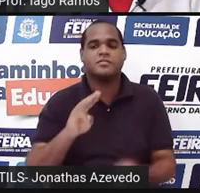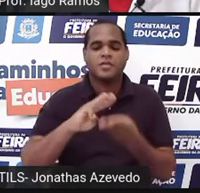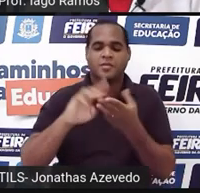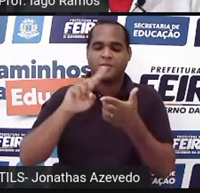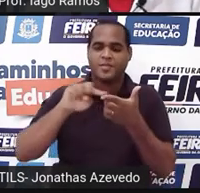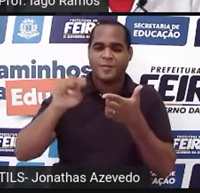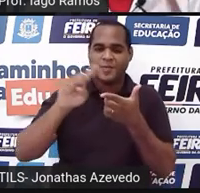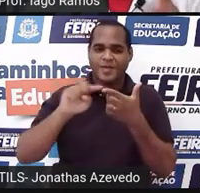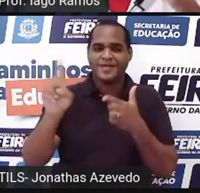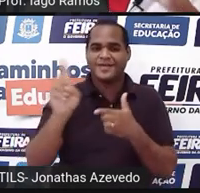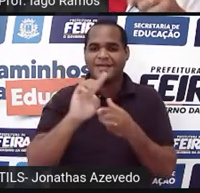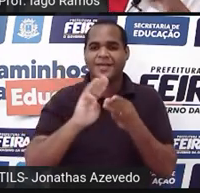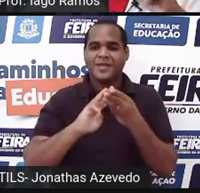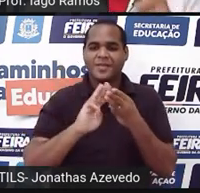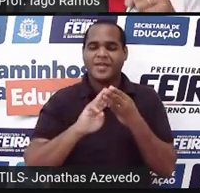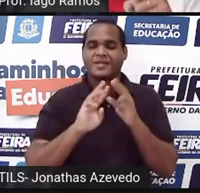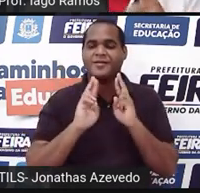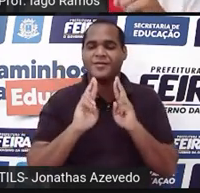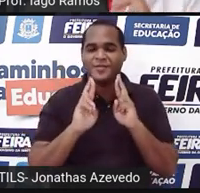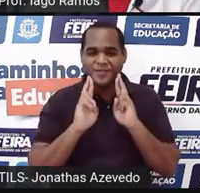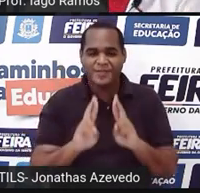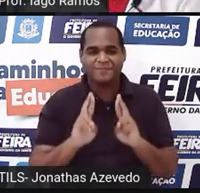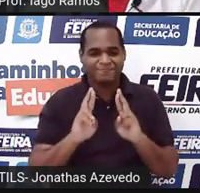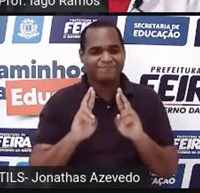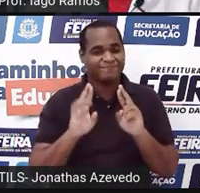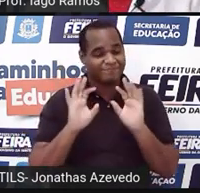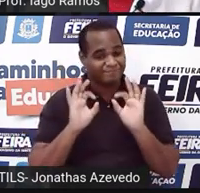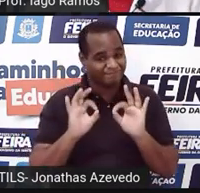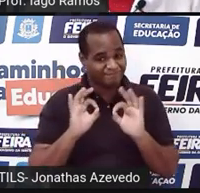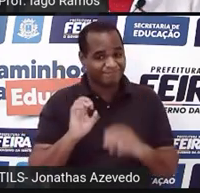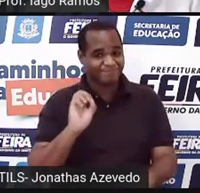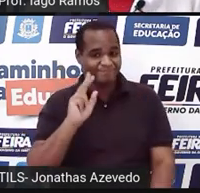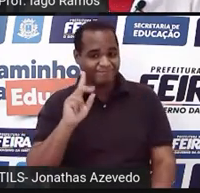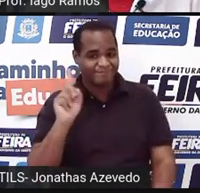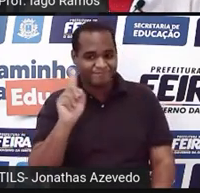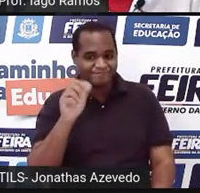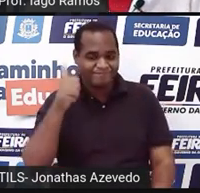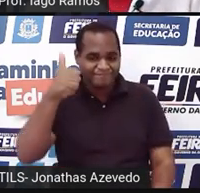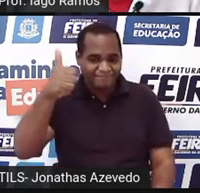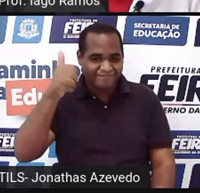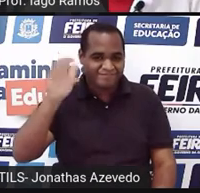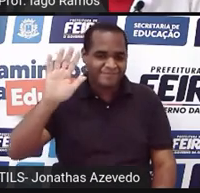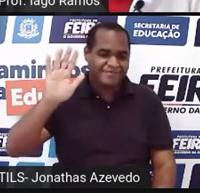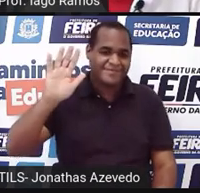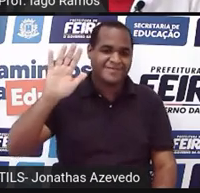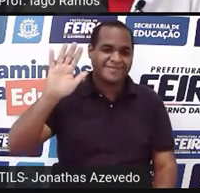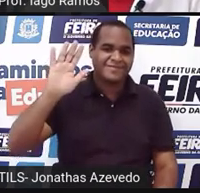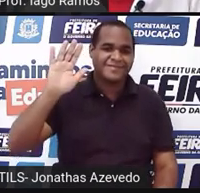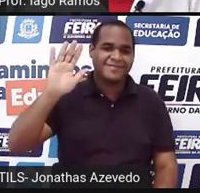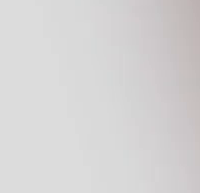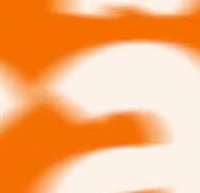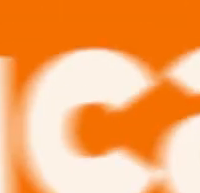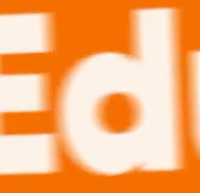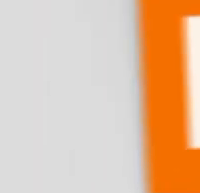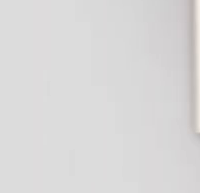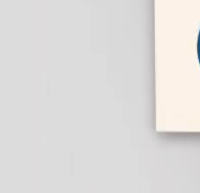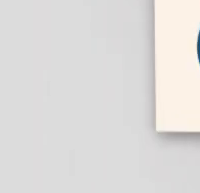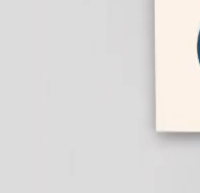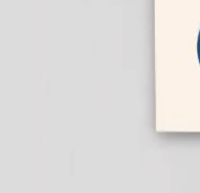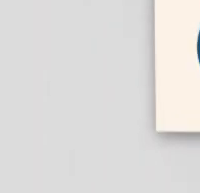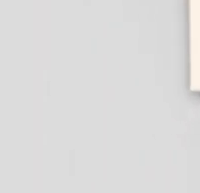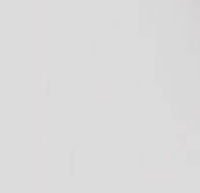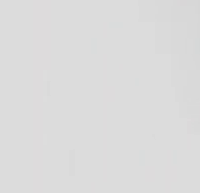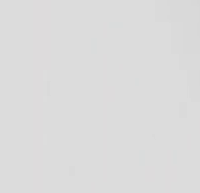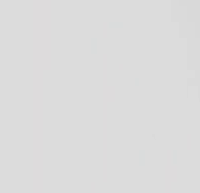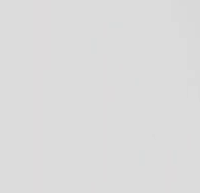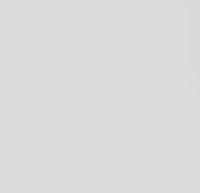Matemática não é problema. Matemática é solução. É isso aí. Valeu. Bye, bye. Tchau.